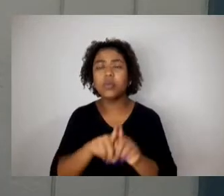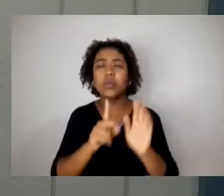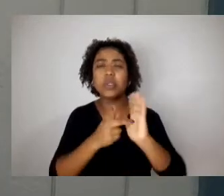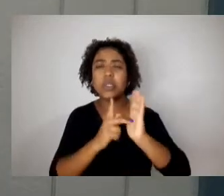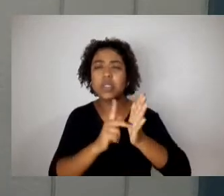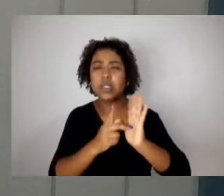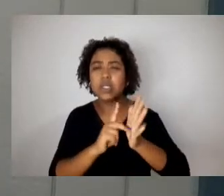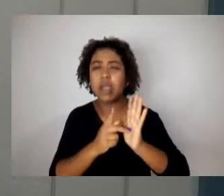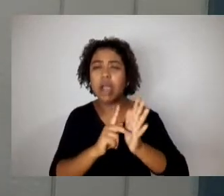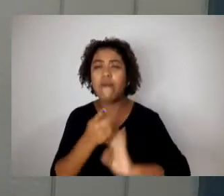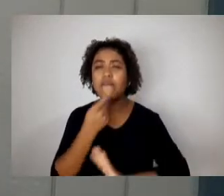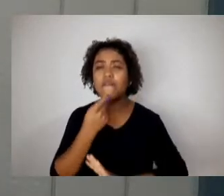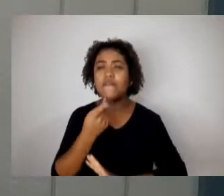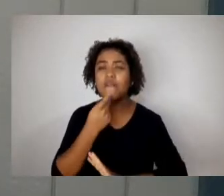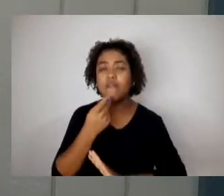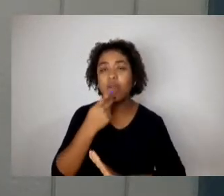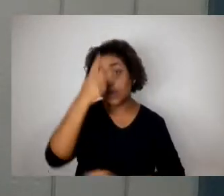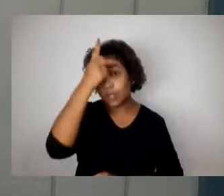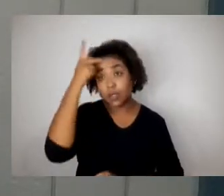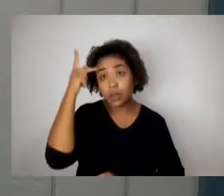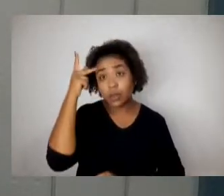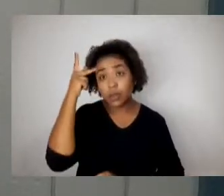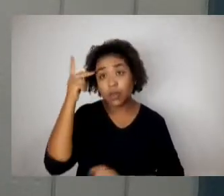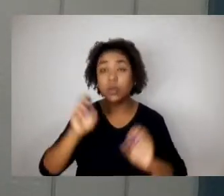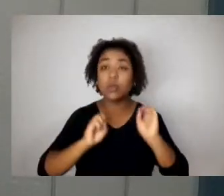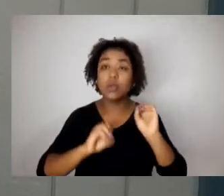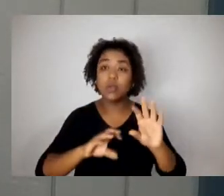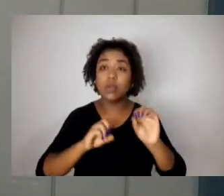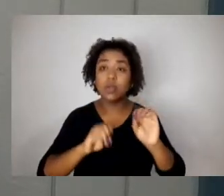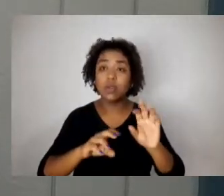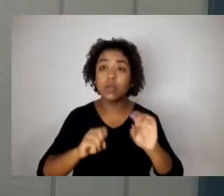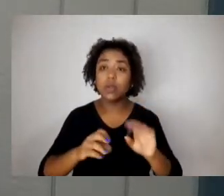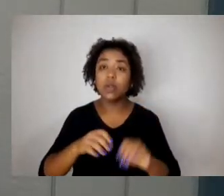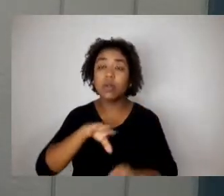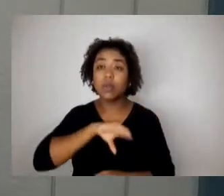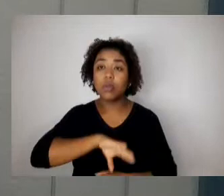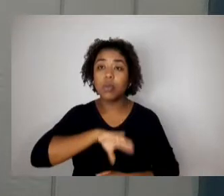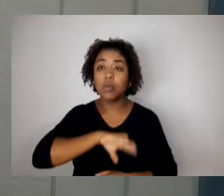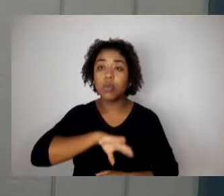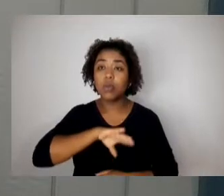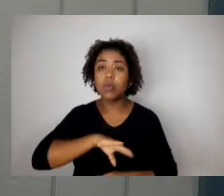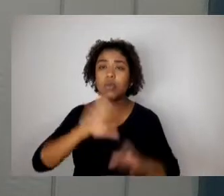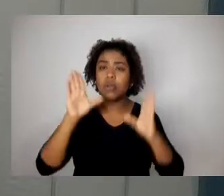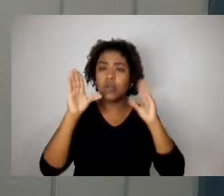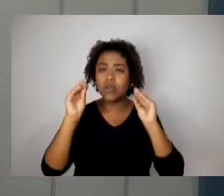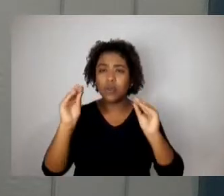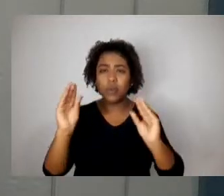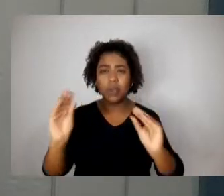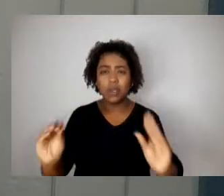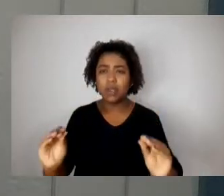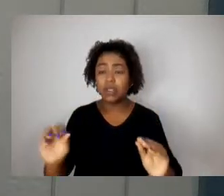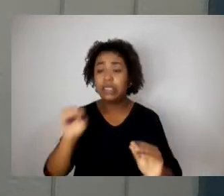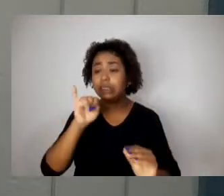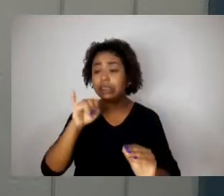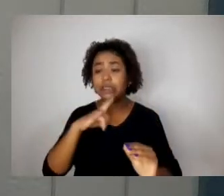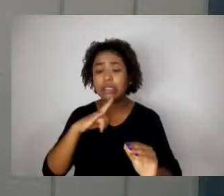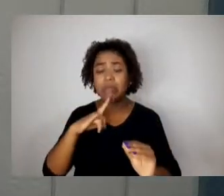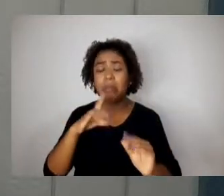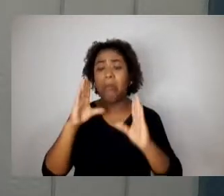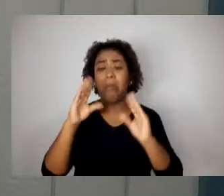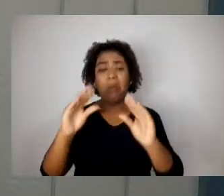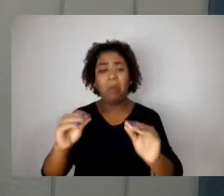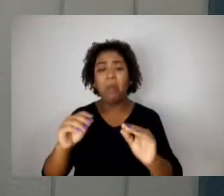pessoas ensinando a língua portuguesa tranquilamente, as pessoas que trabalham corretamente, não há problema algum com o projeto. Quem tem que se preocupar, quem trabalha de maneira